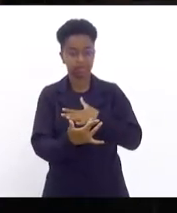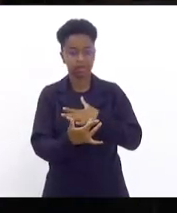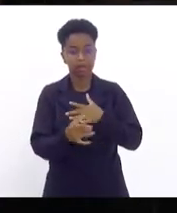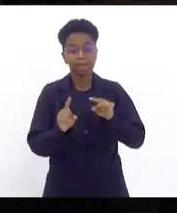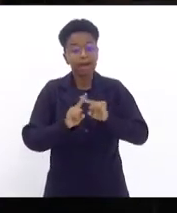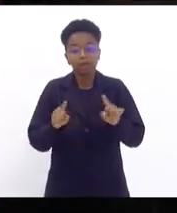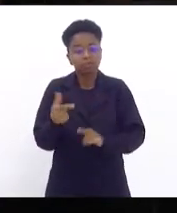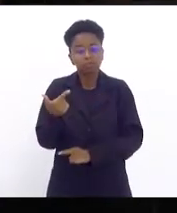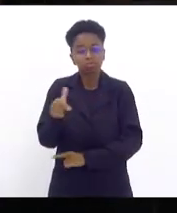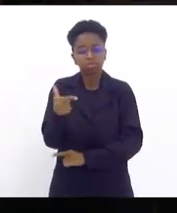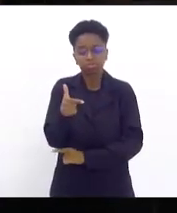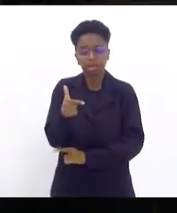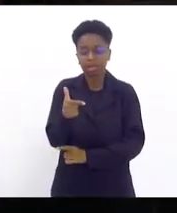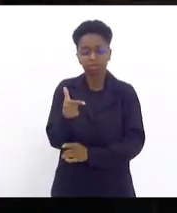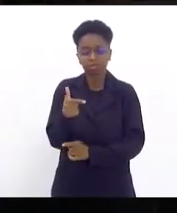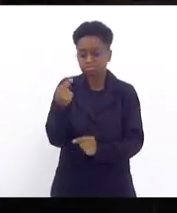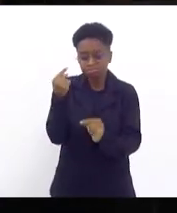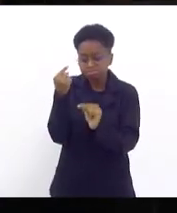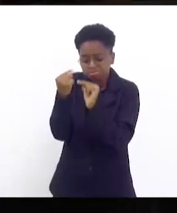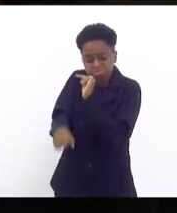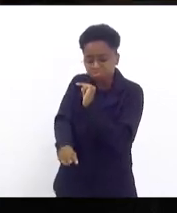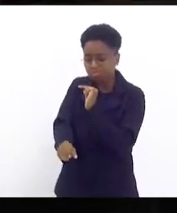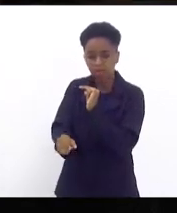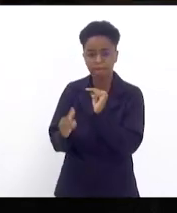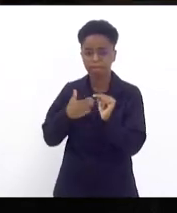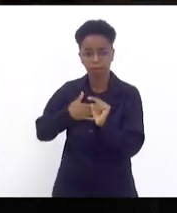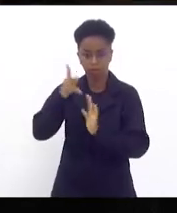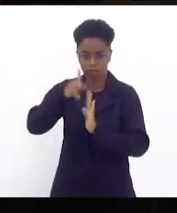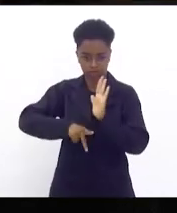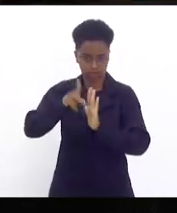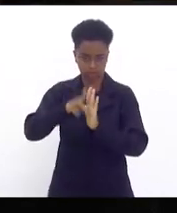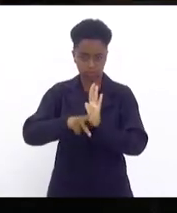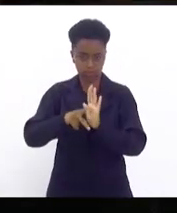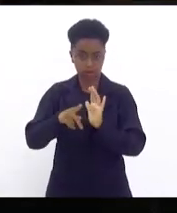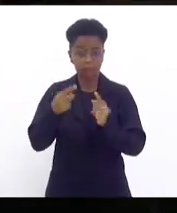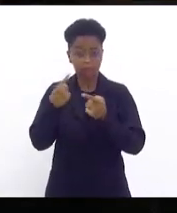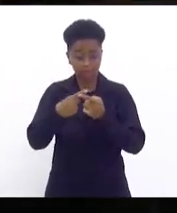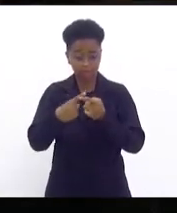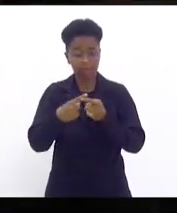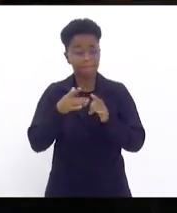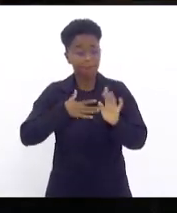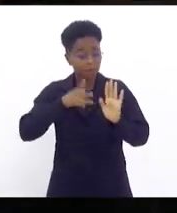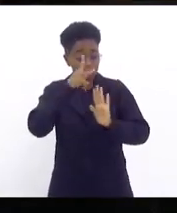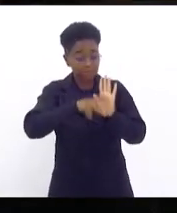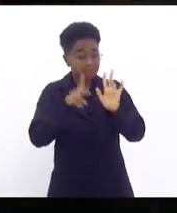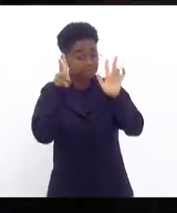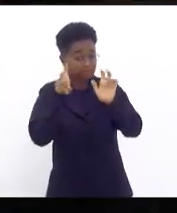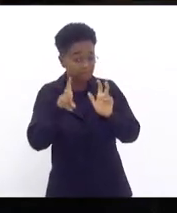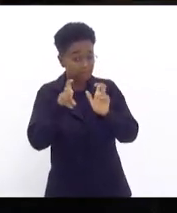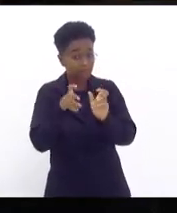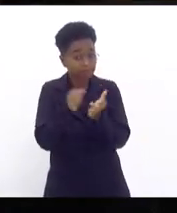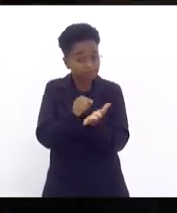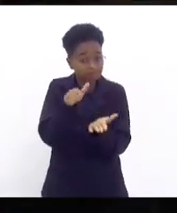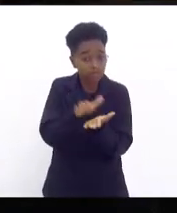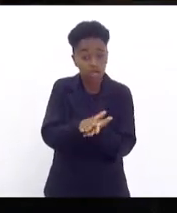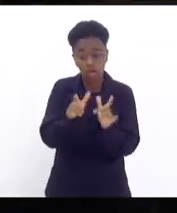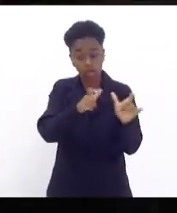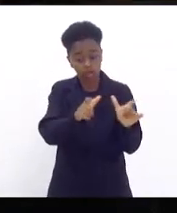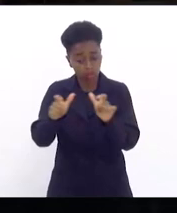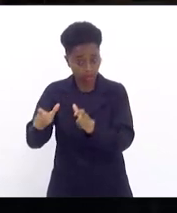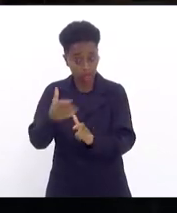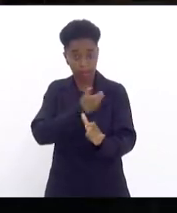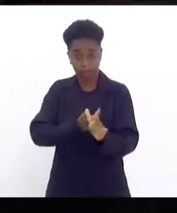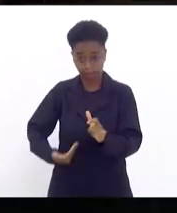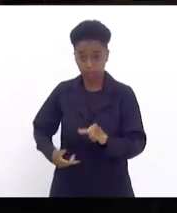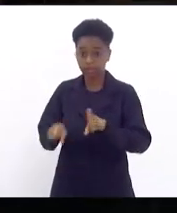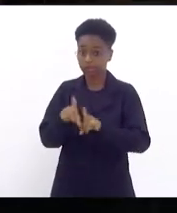não tem absolutamente nada a ver com o meu projeto. O projeto tratava sobre o estabelecimento de punições referentes a estabelecimentos públicos